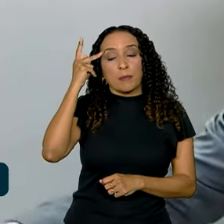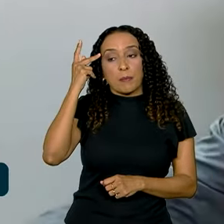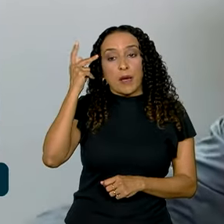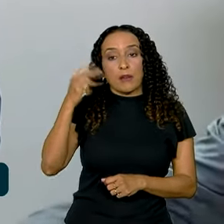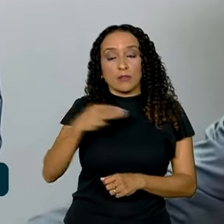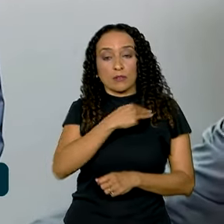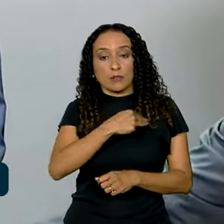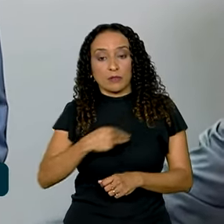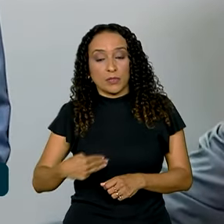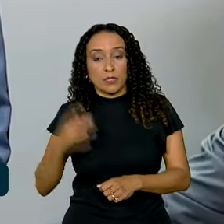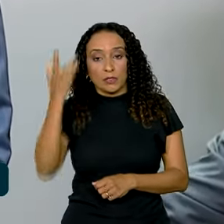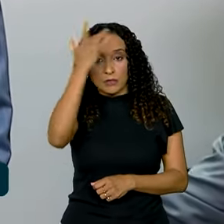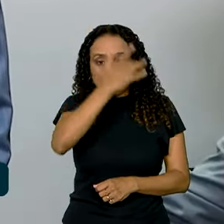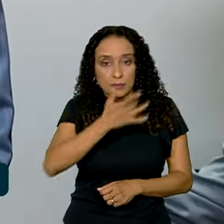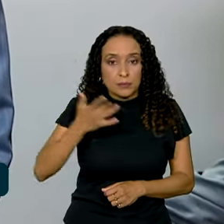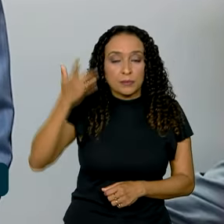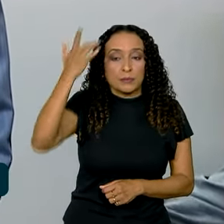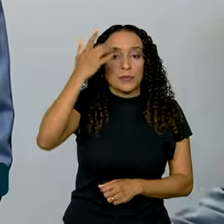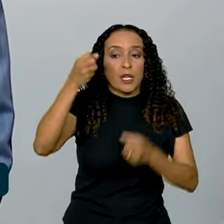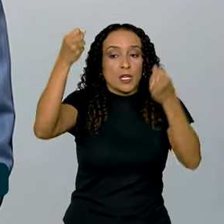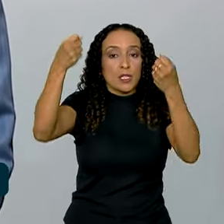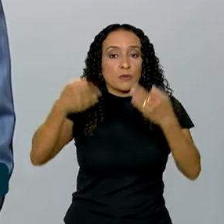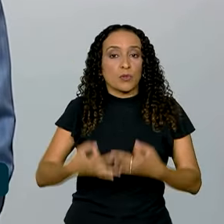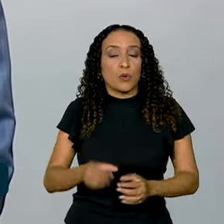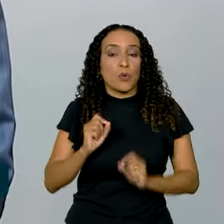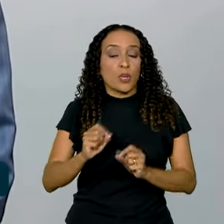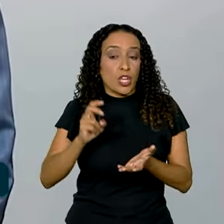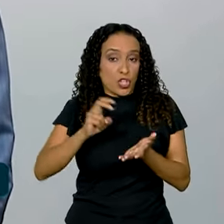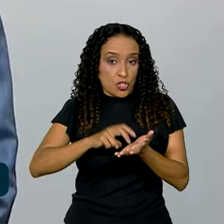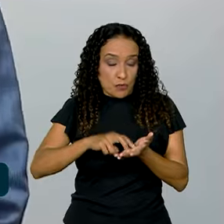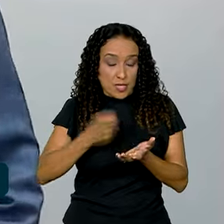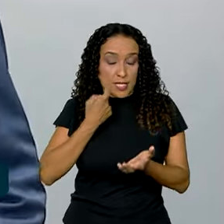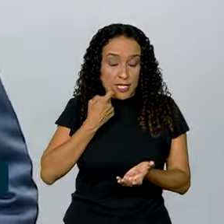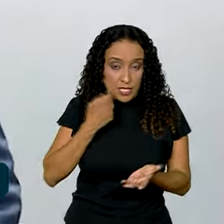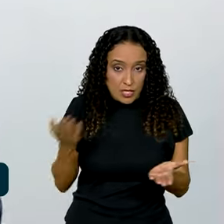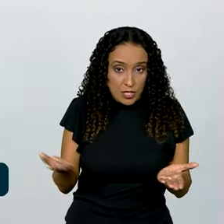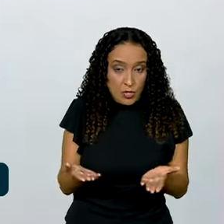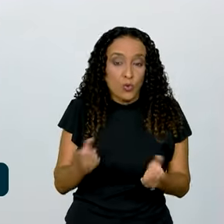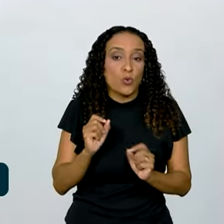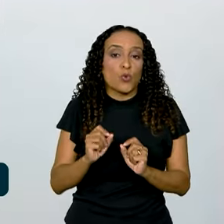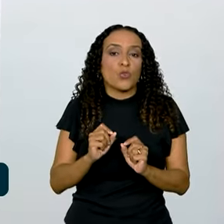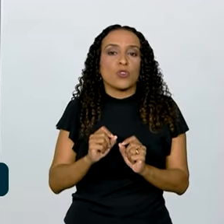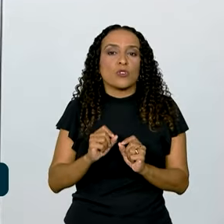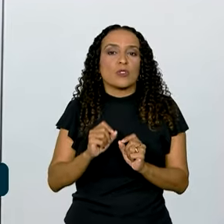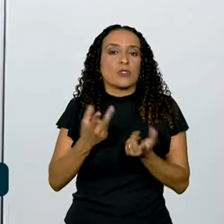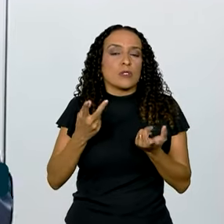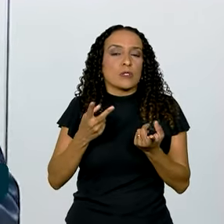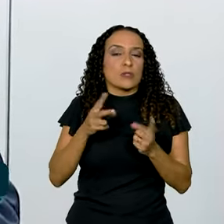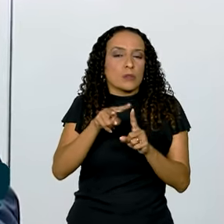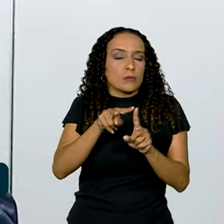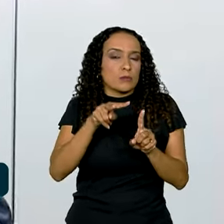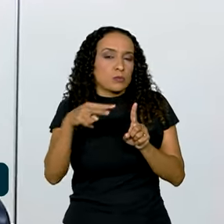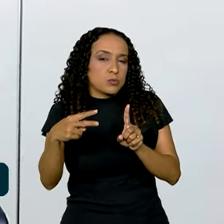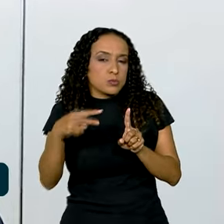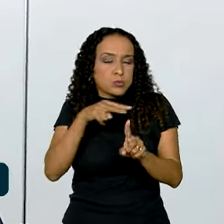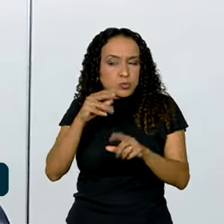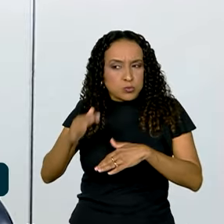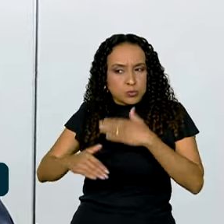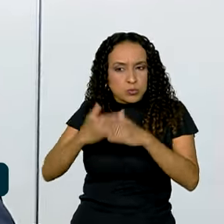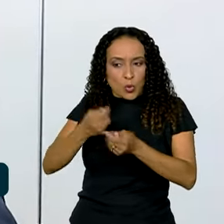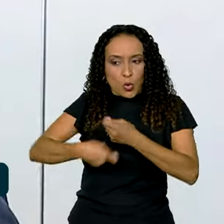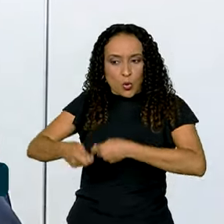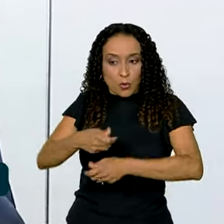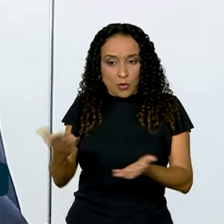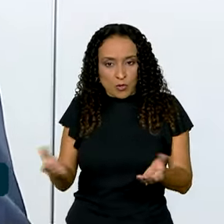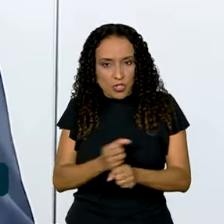o ministro da Fazenda, Fernando Haddad, explicou na manhã desta sexta-feira que a perspectiva de crescimento econômico para